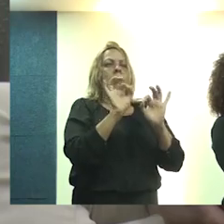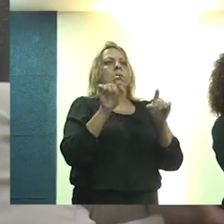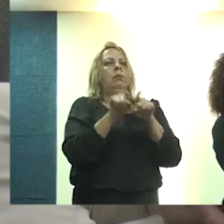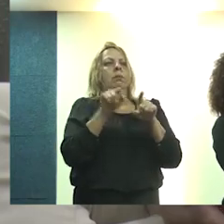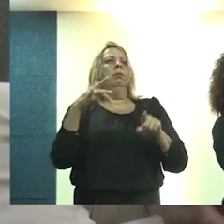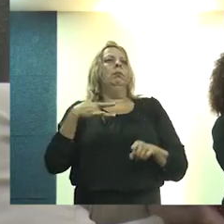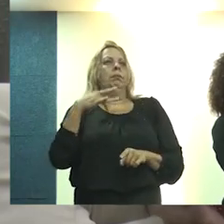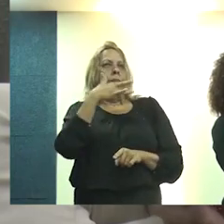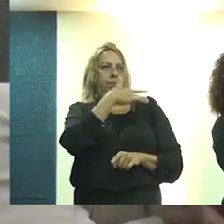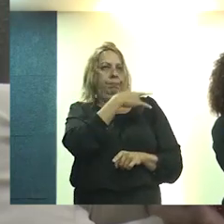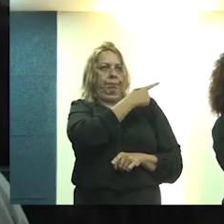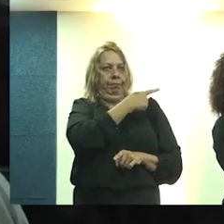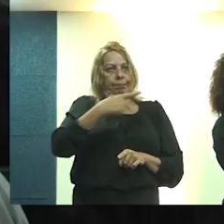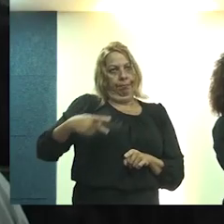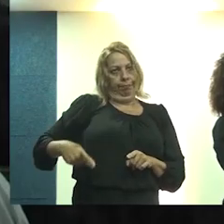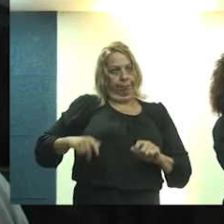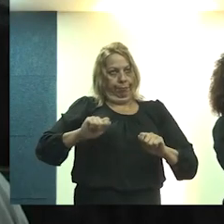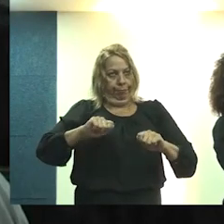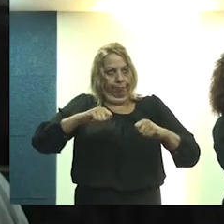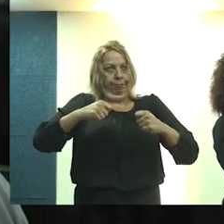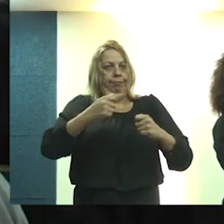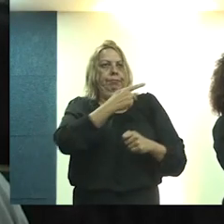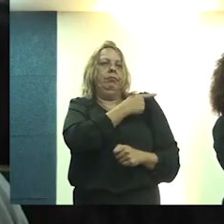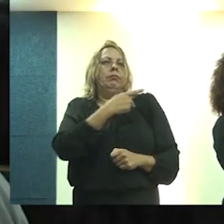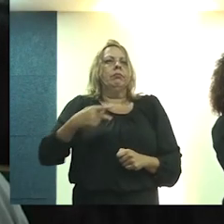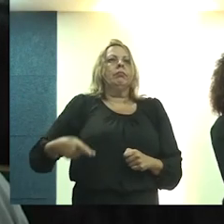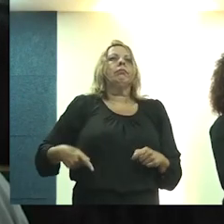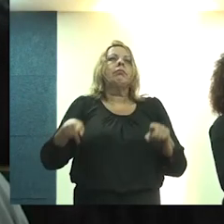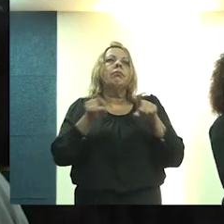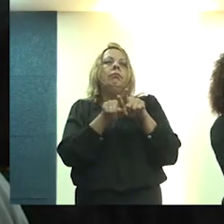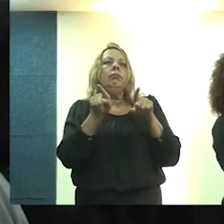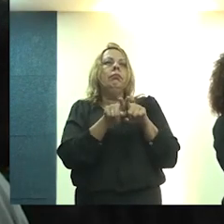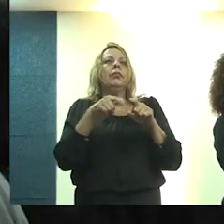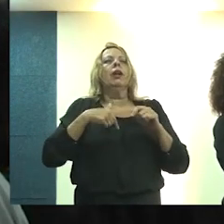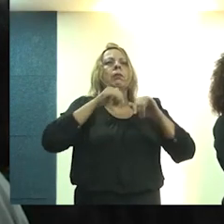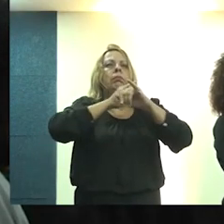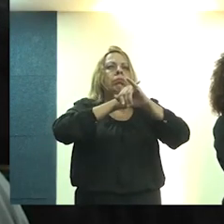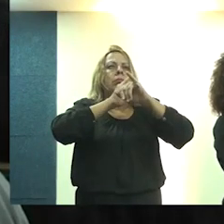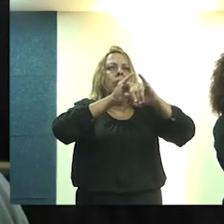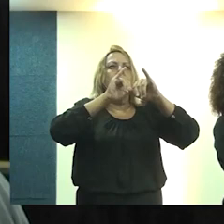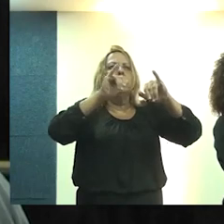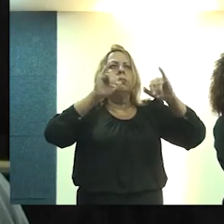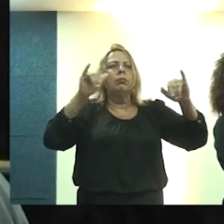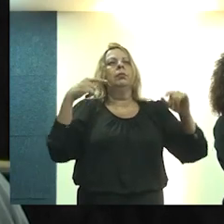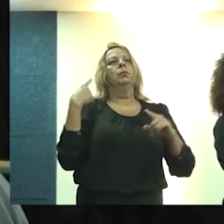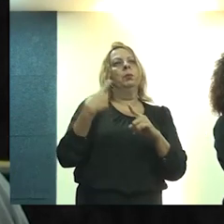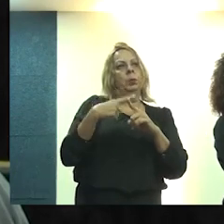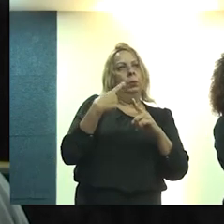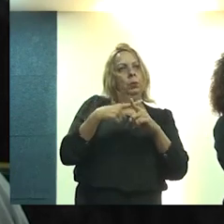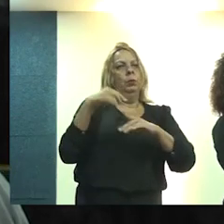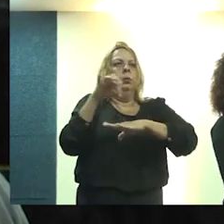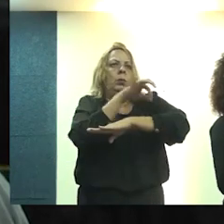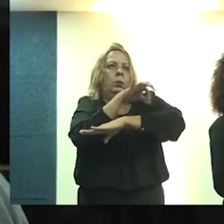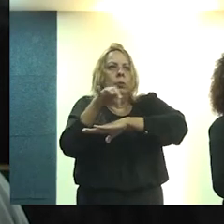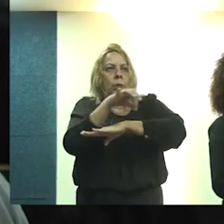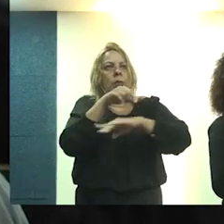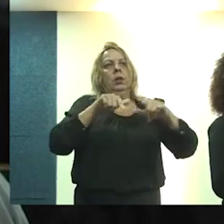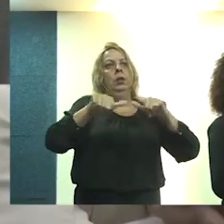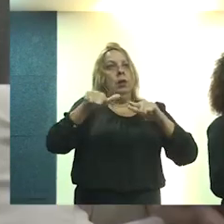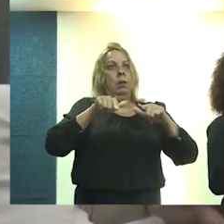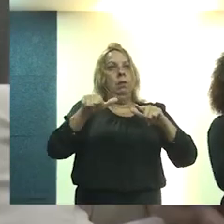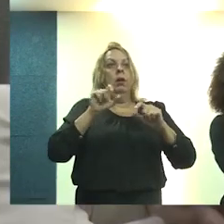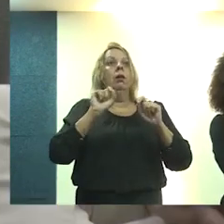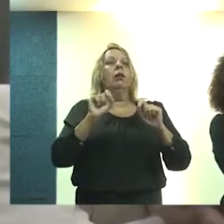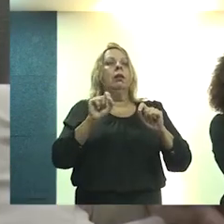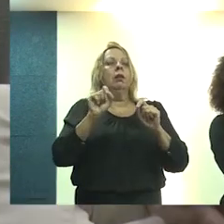pública e à defensoria pública, quanto o acerto dessa campanha por termos arquitetos a trabalhar por quem